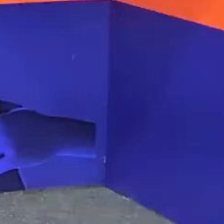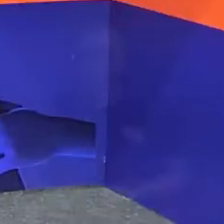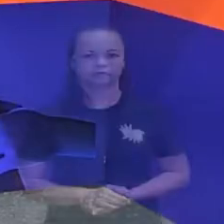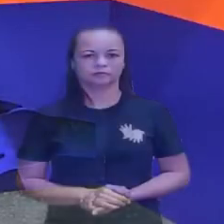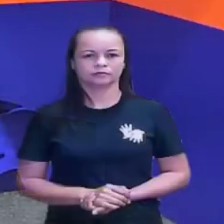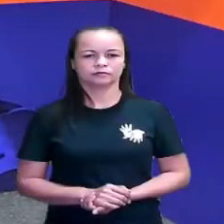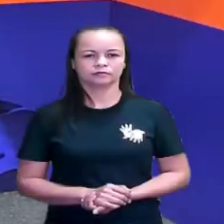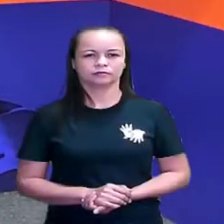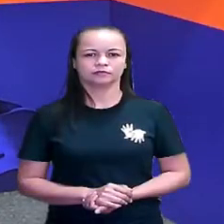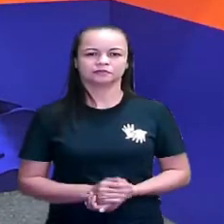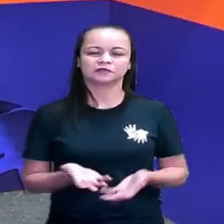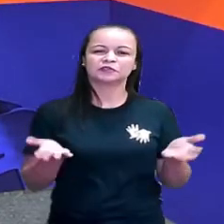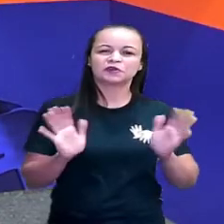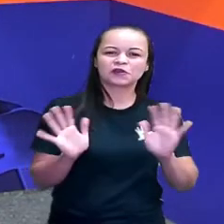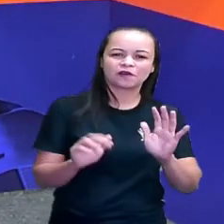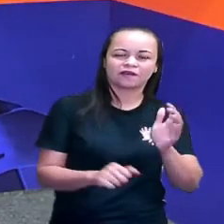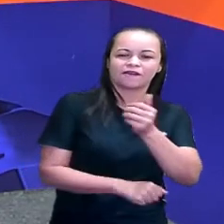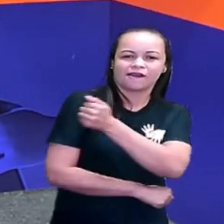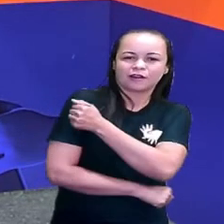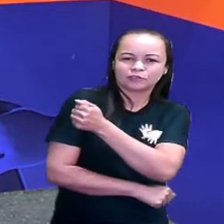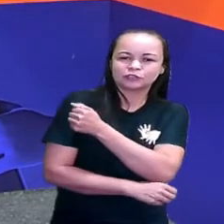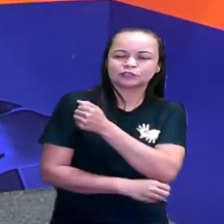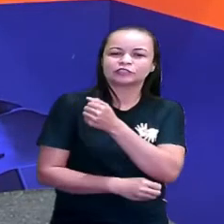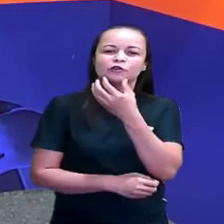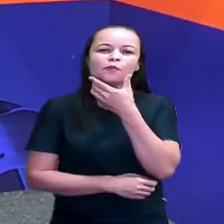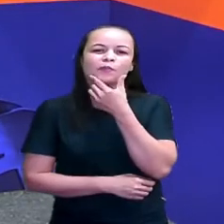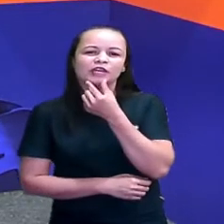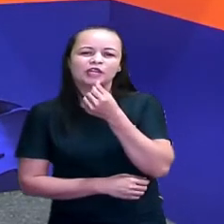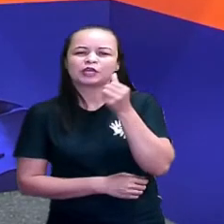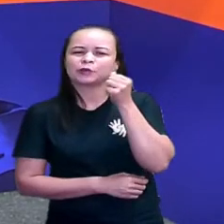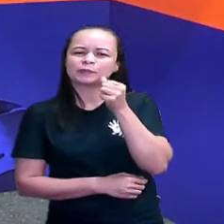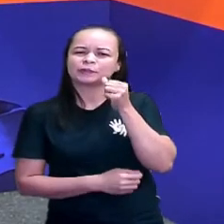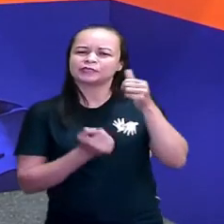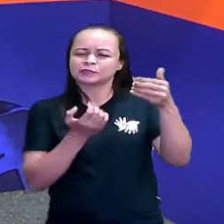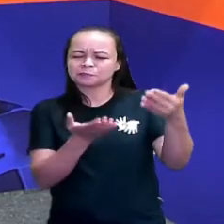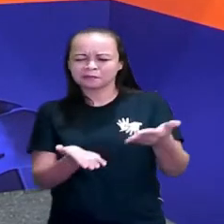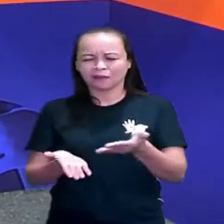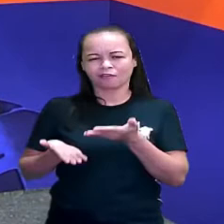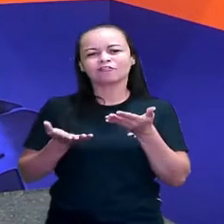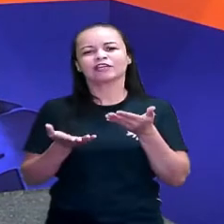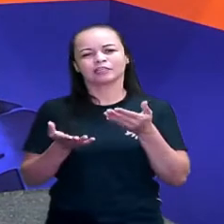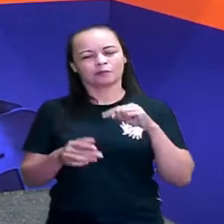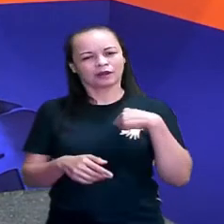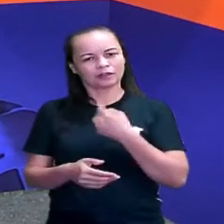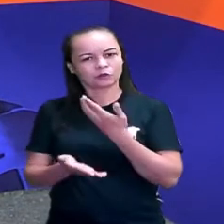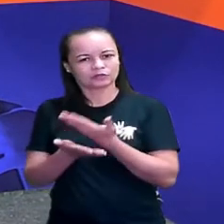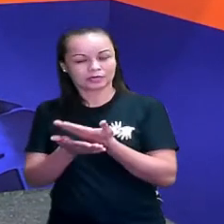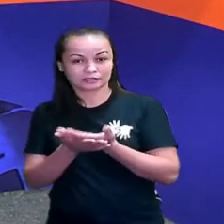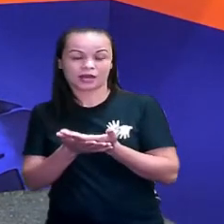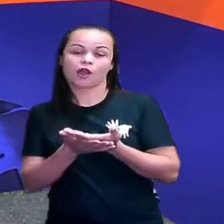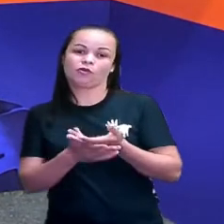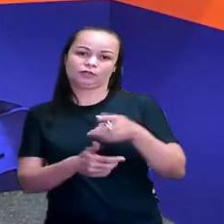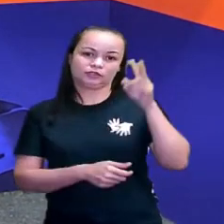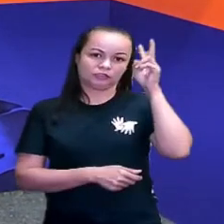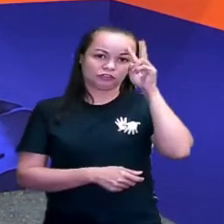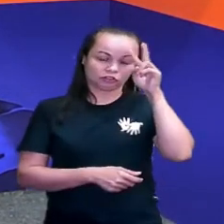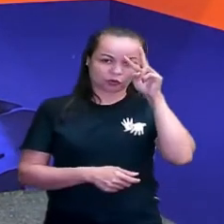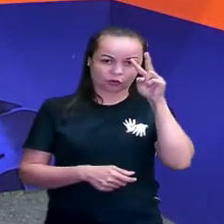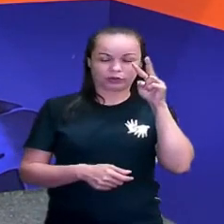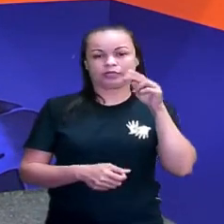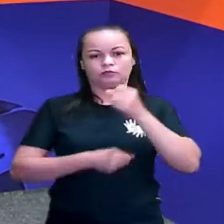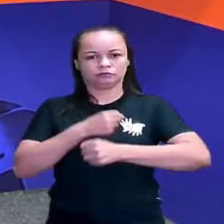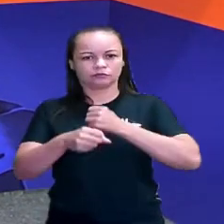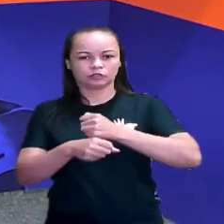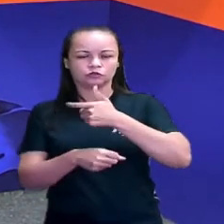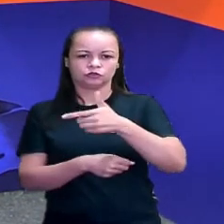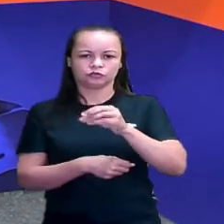Olá, estudantes! Sejam muito bem-vindos e muito bem-vindas para as nossas aulas de História de 2022. Eu sou